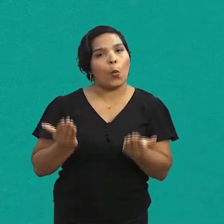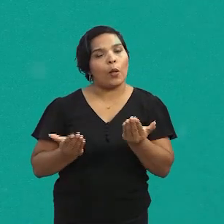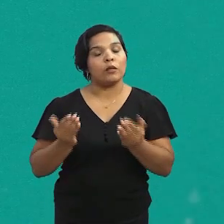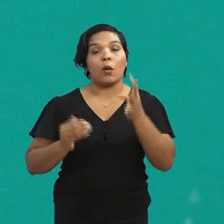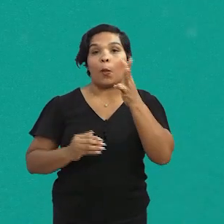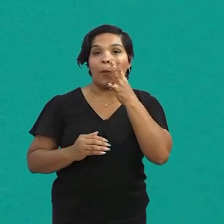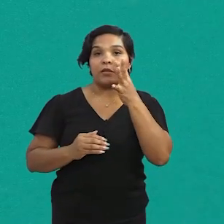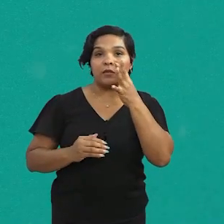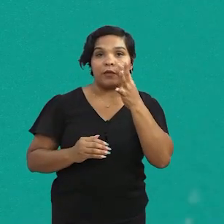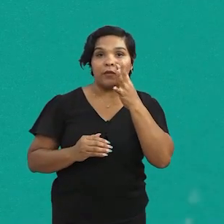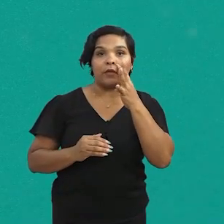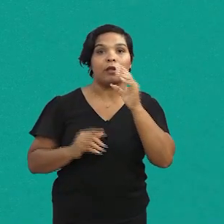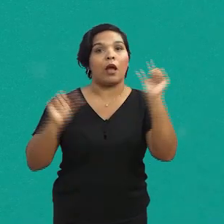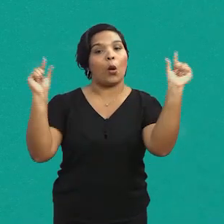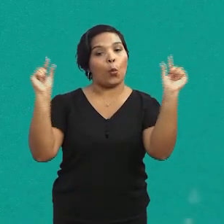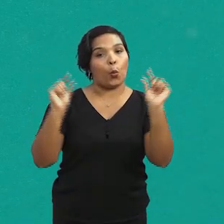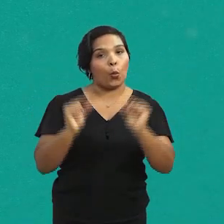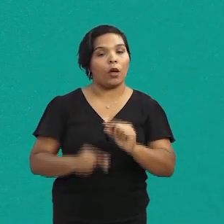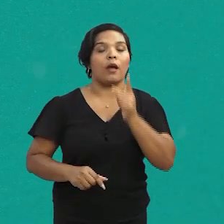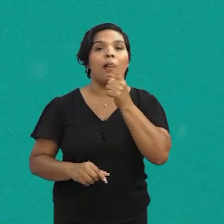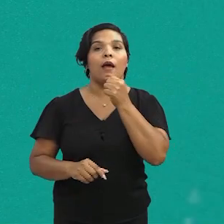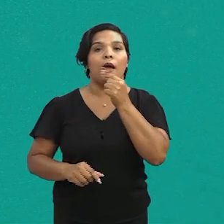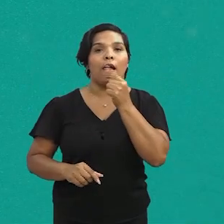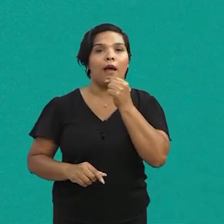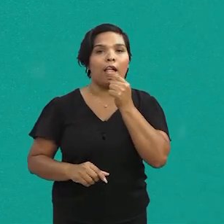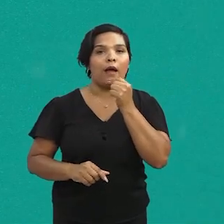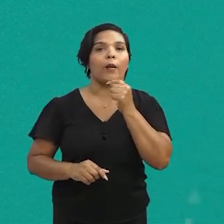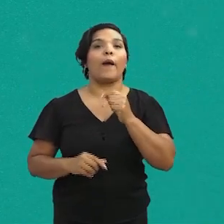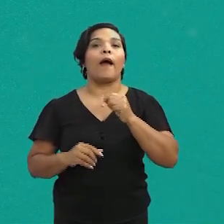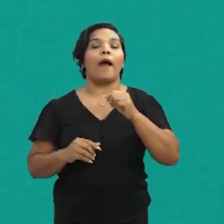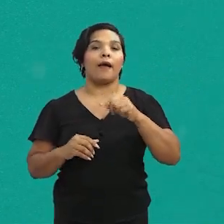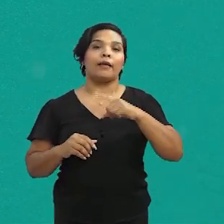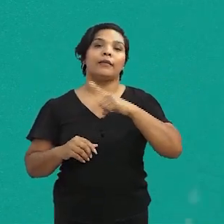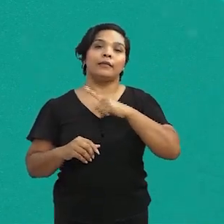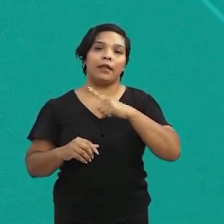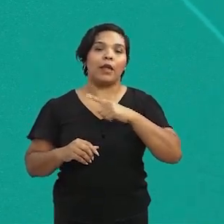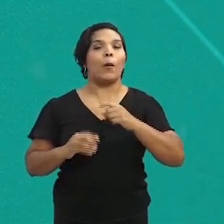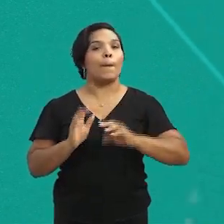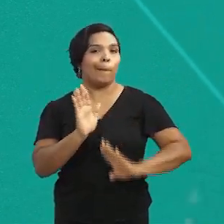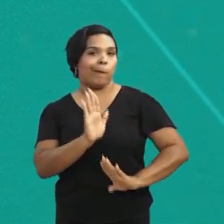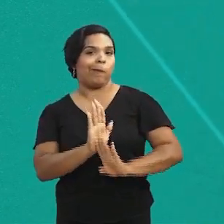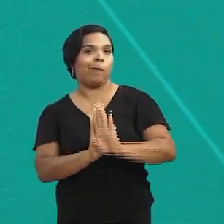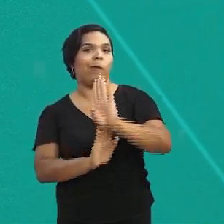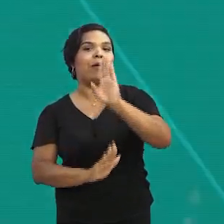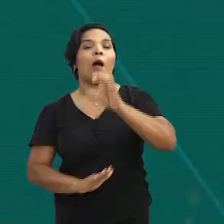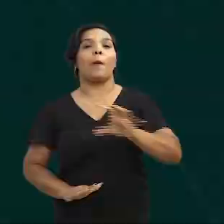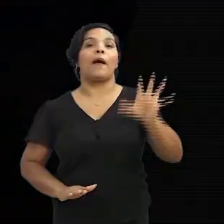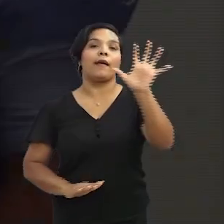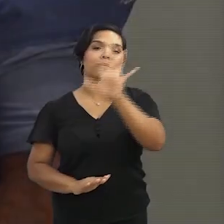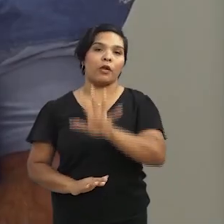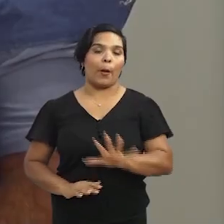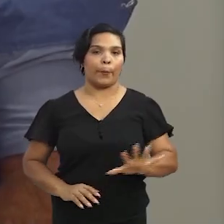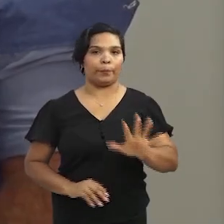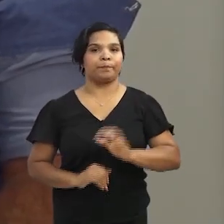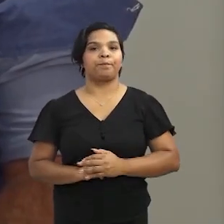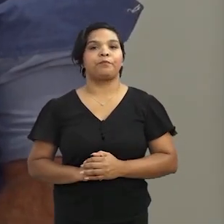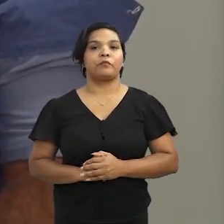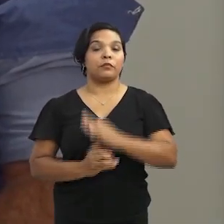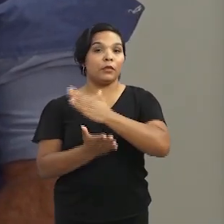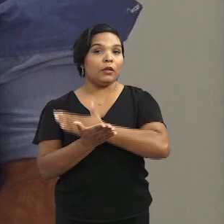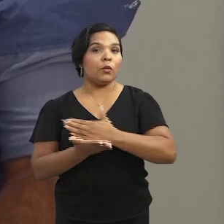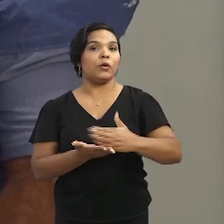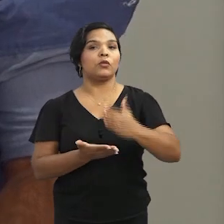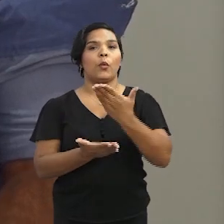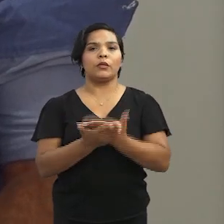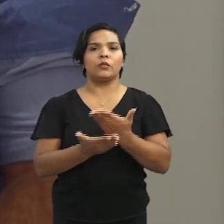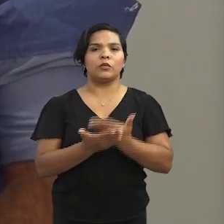pouco. Então, a gente observou que mesmo com a redução de água, essa cultura ainda apresenta um grande potencial para a nossa região. A gente